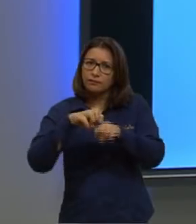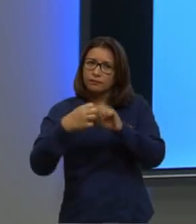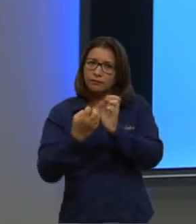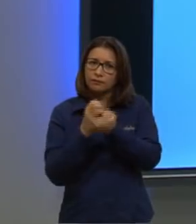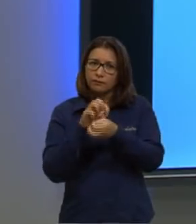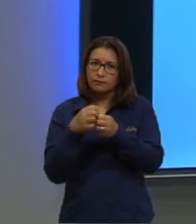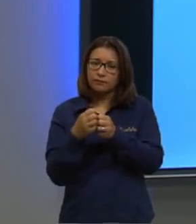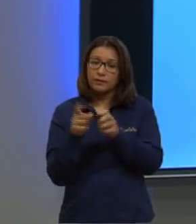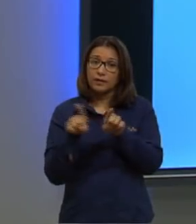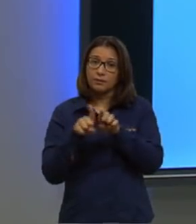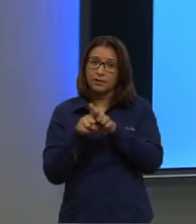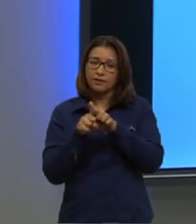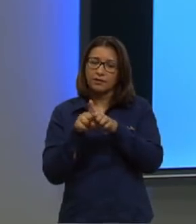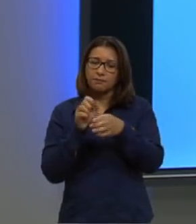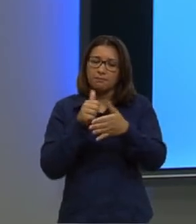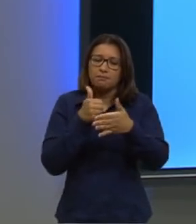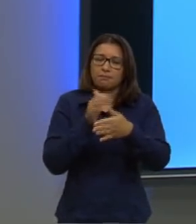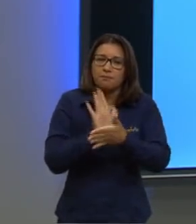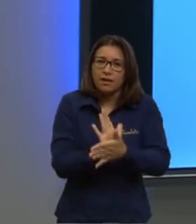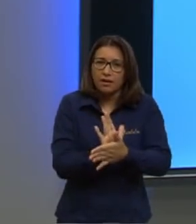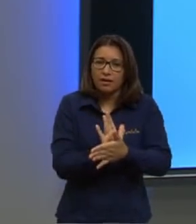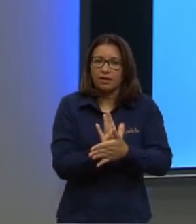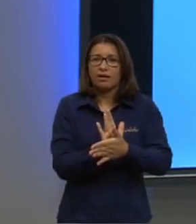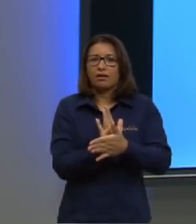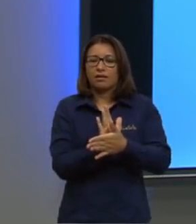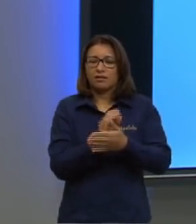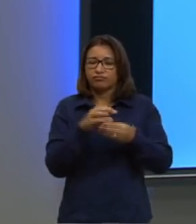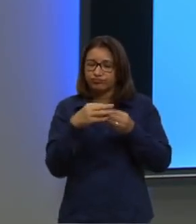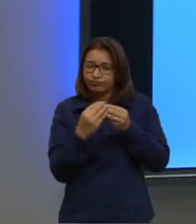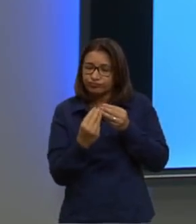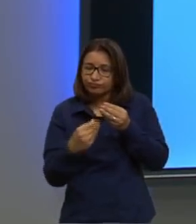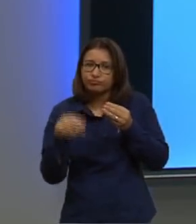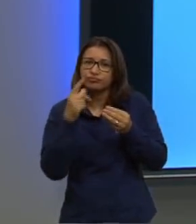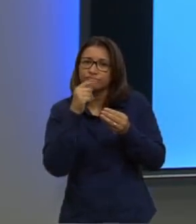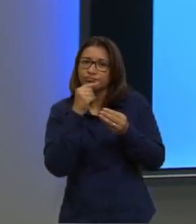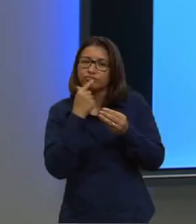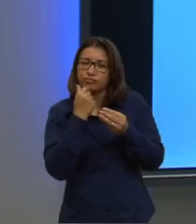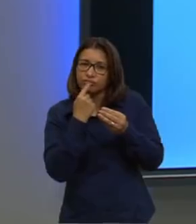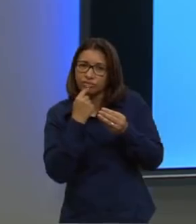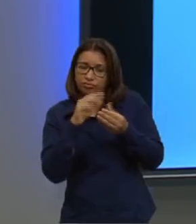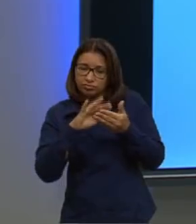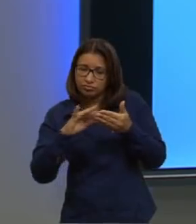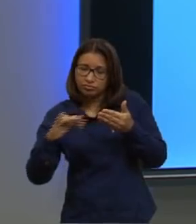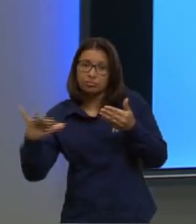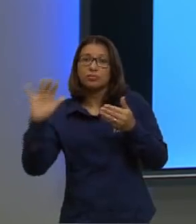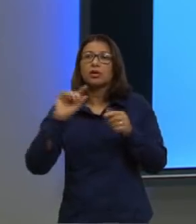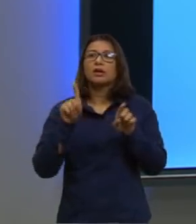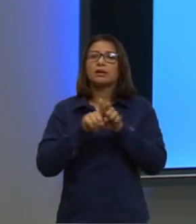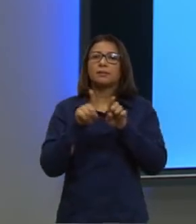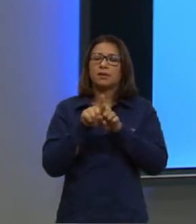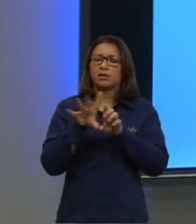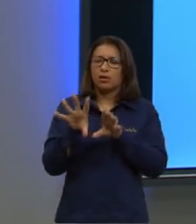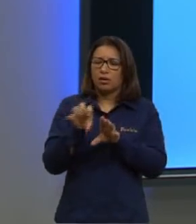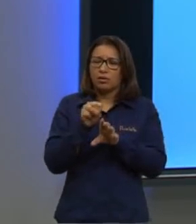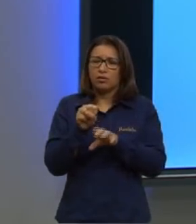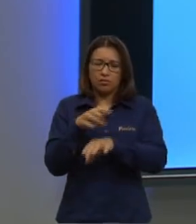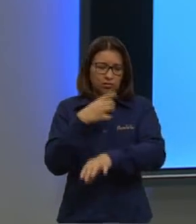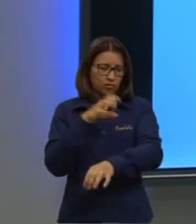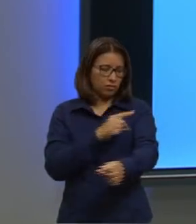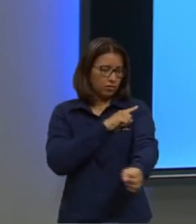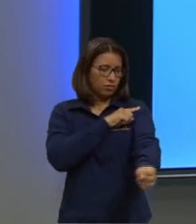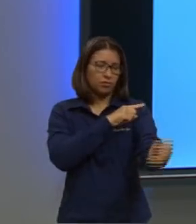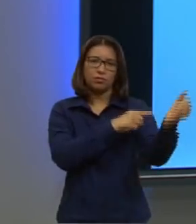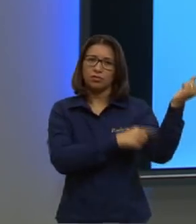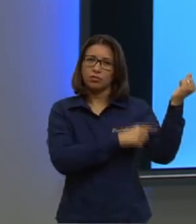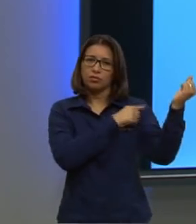então, estancar sangramentos. Elas são os músculos, né? Elas são a contração muscular, propriamente